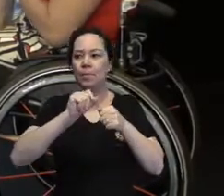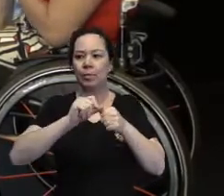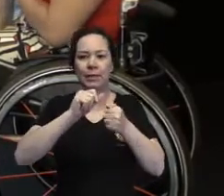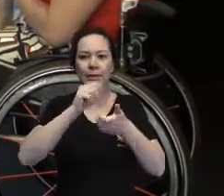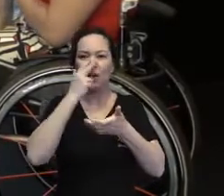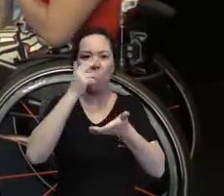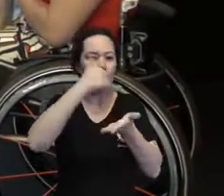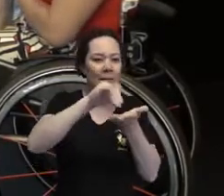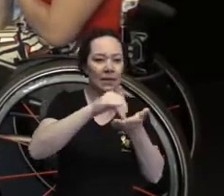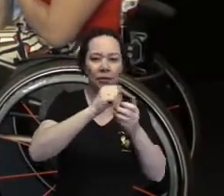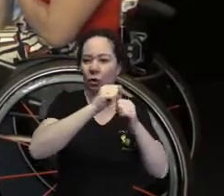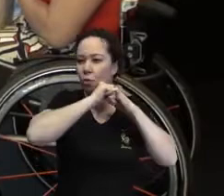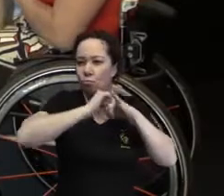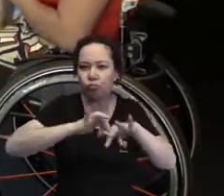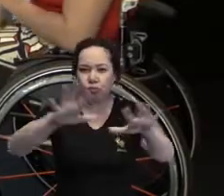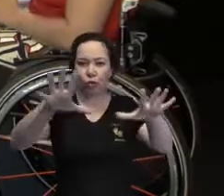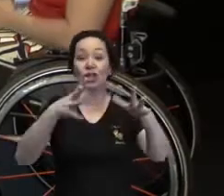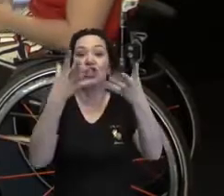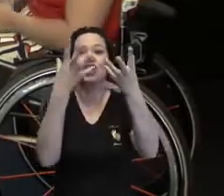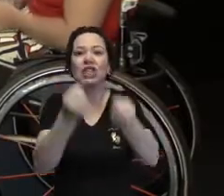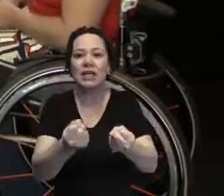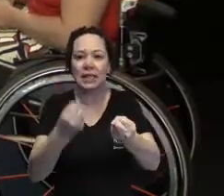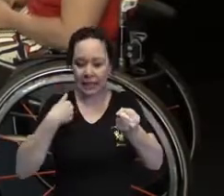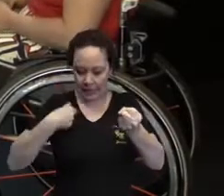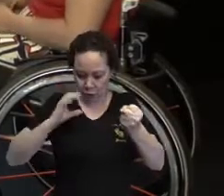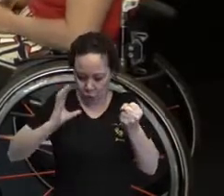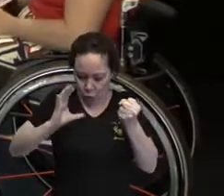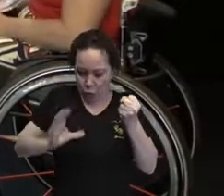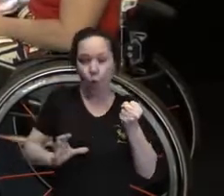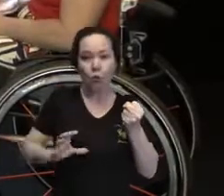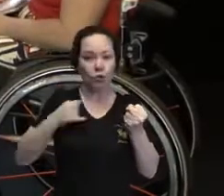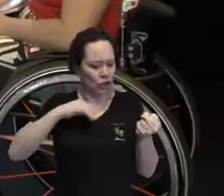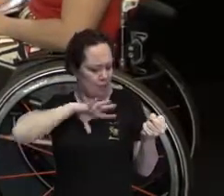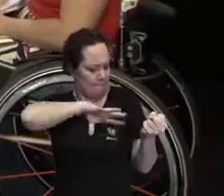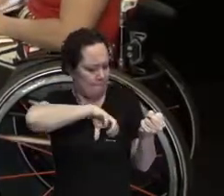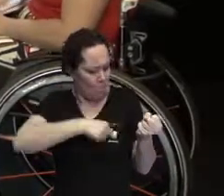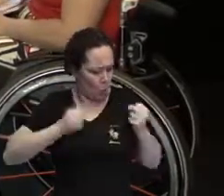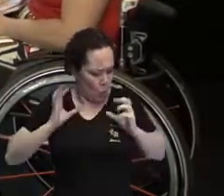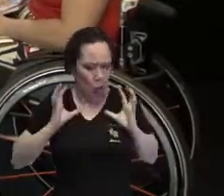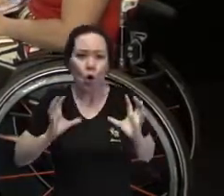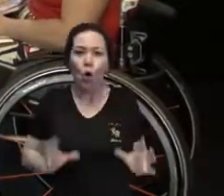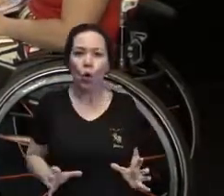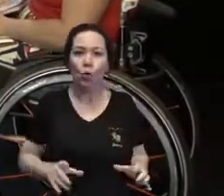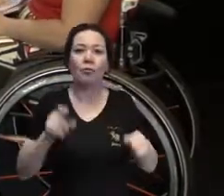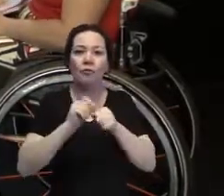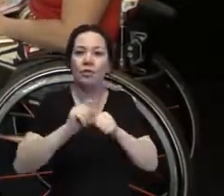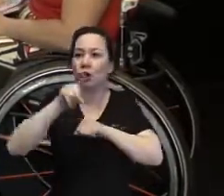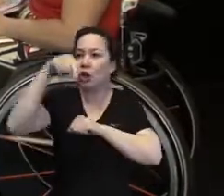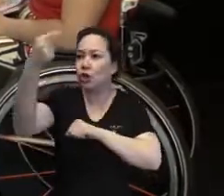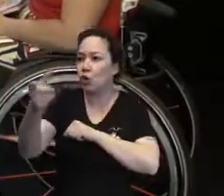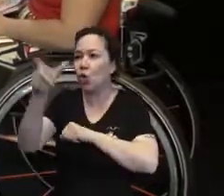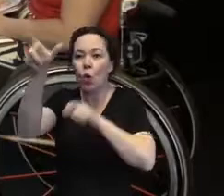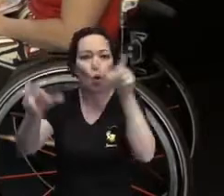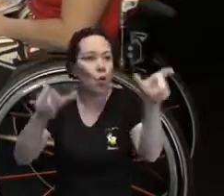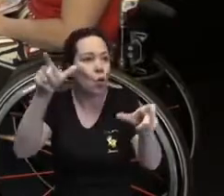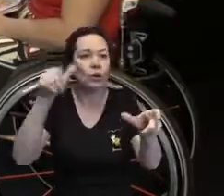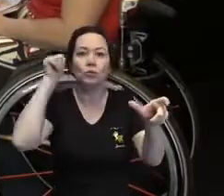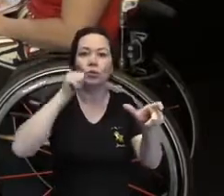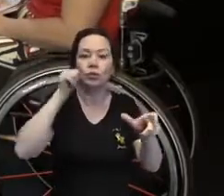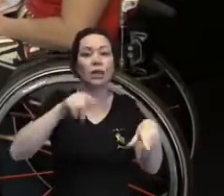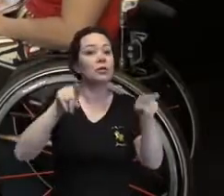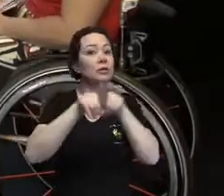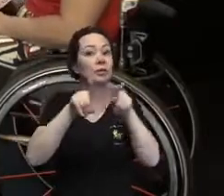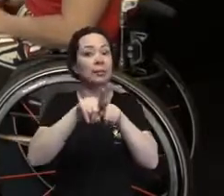aceitação de corpo, de se amar e, principalmente, fazer com que outras mulheres como você também